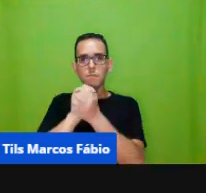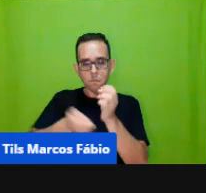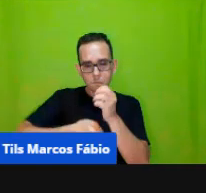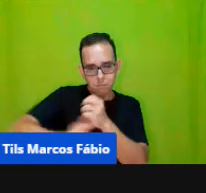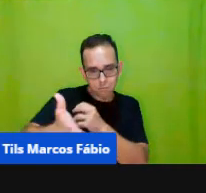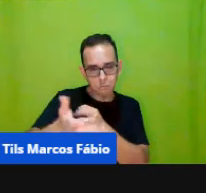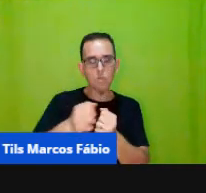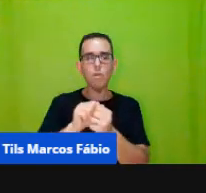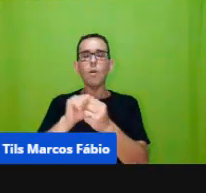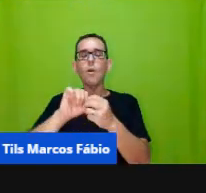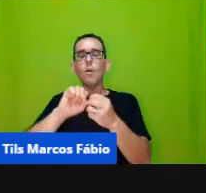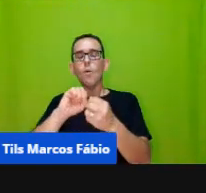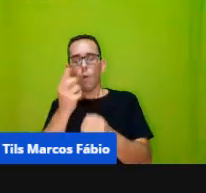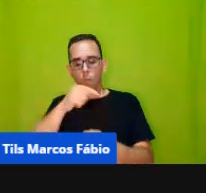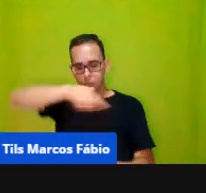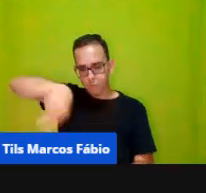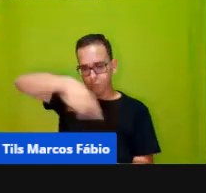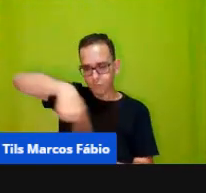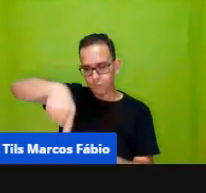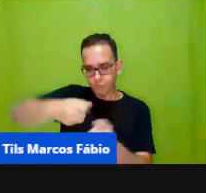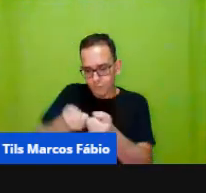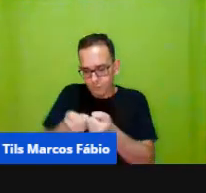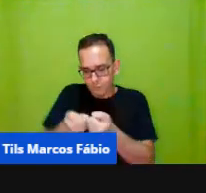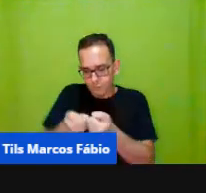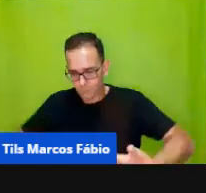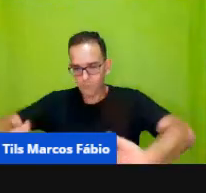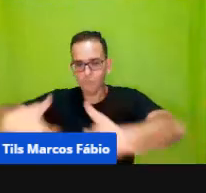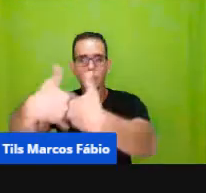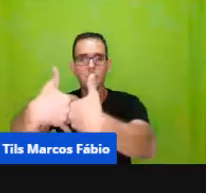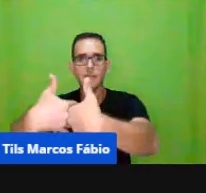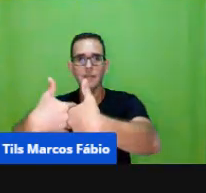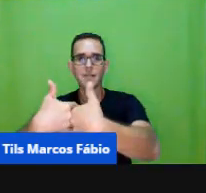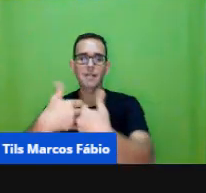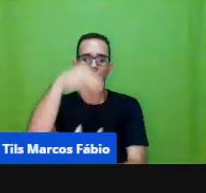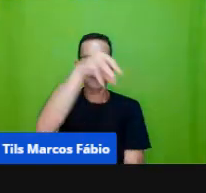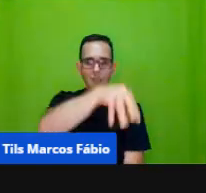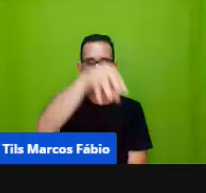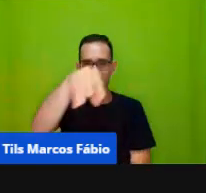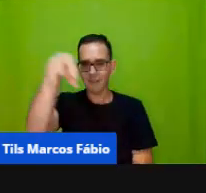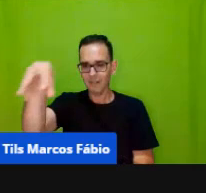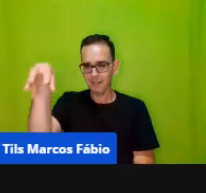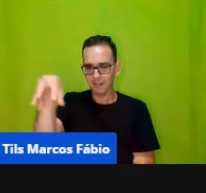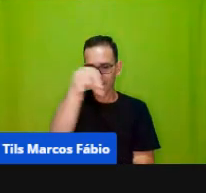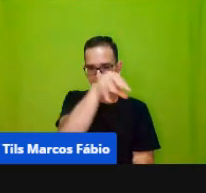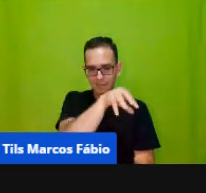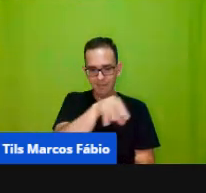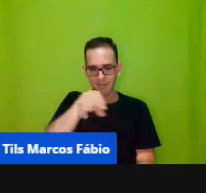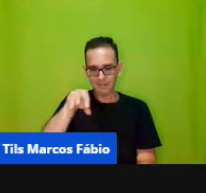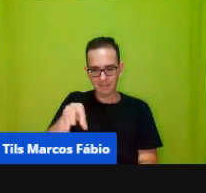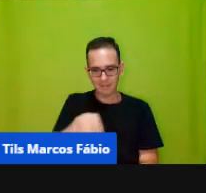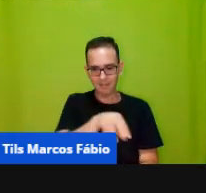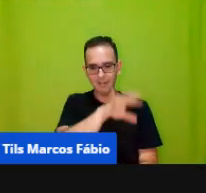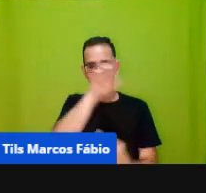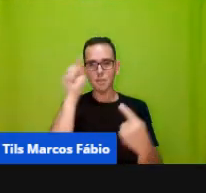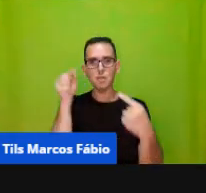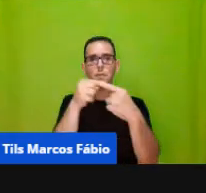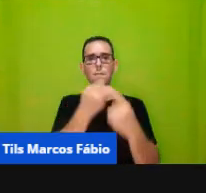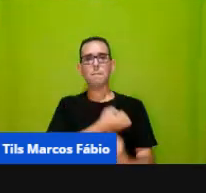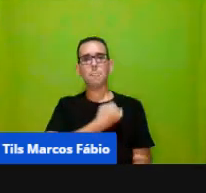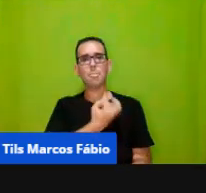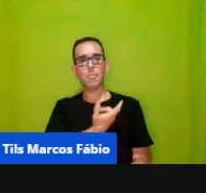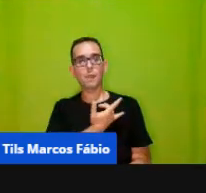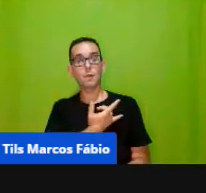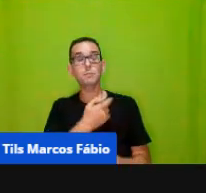e a criança avança a casinha né com o bichinho o bonequinho dele de acordo com esse número e a depender